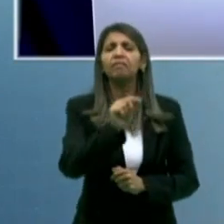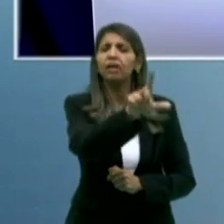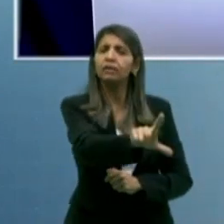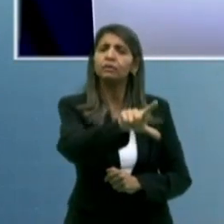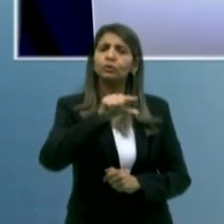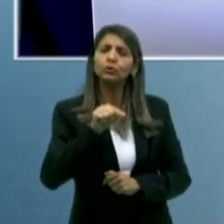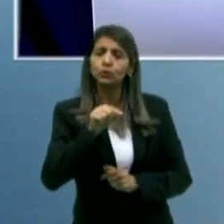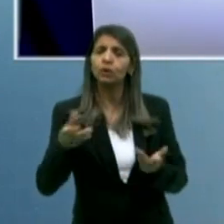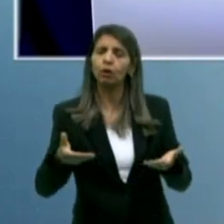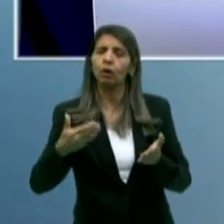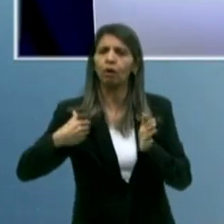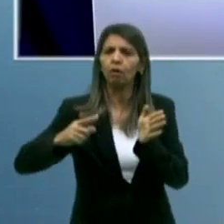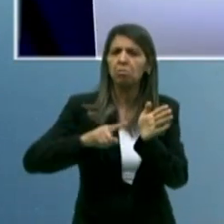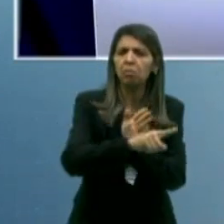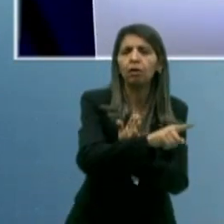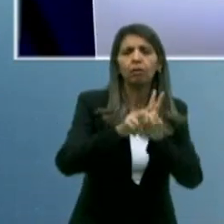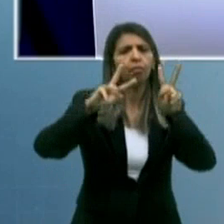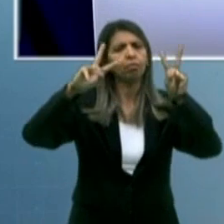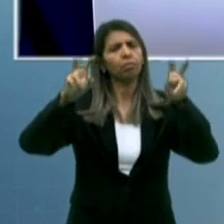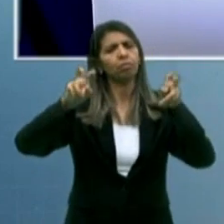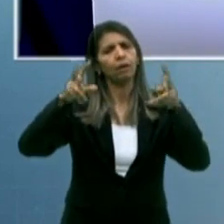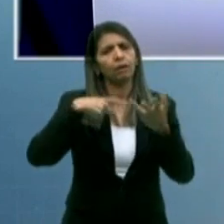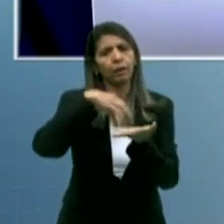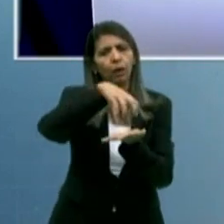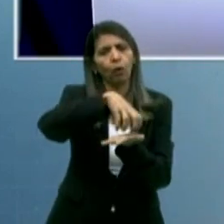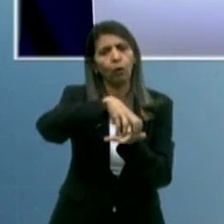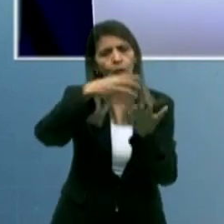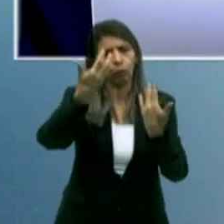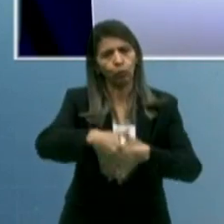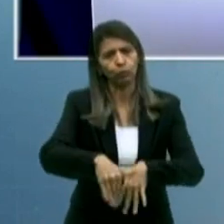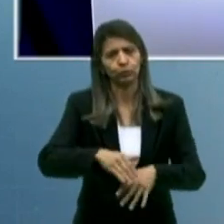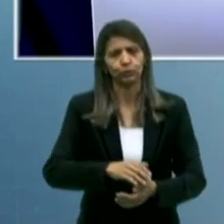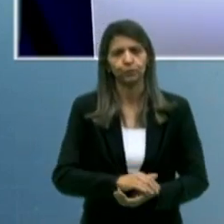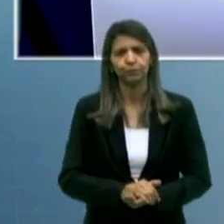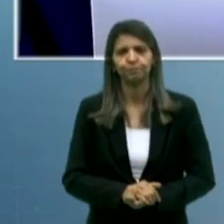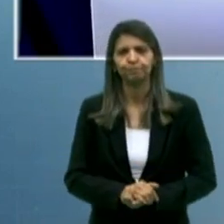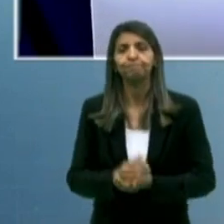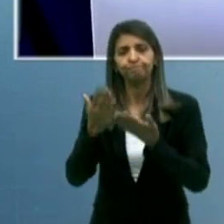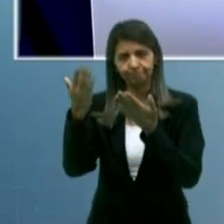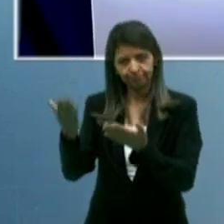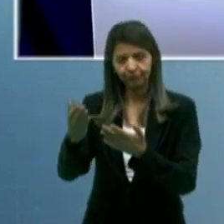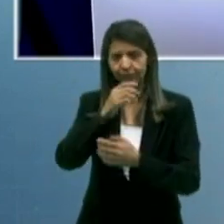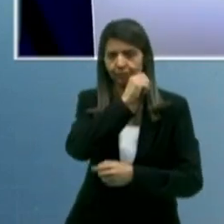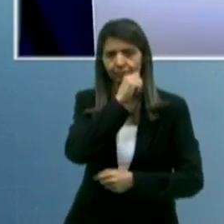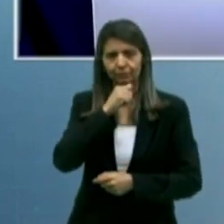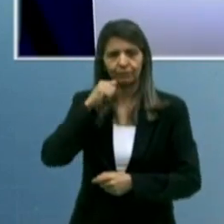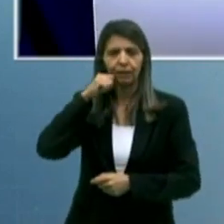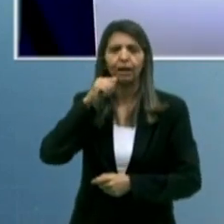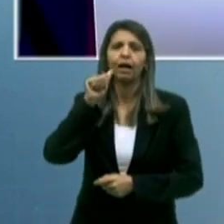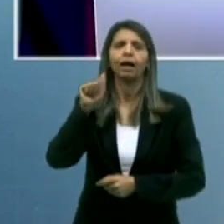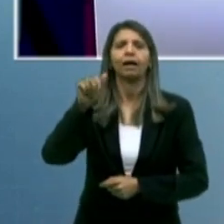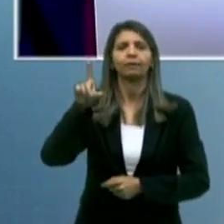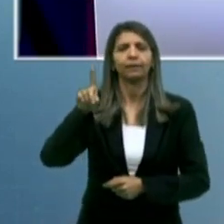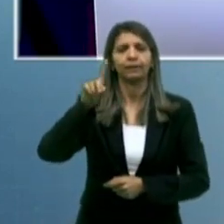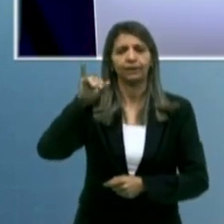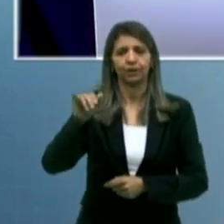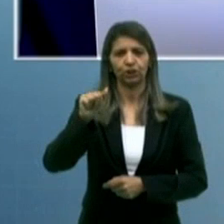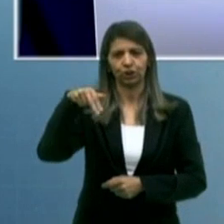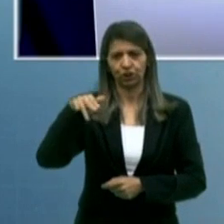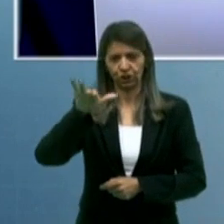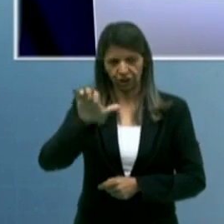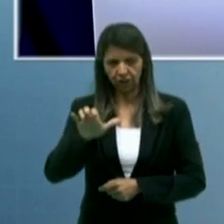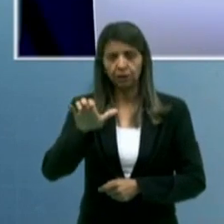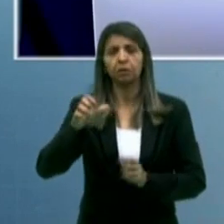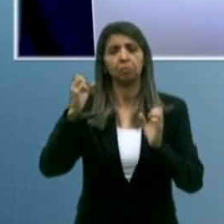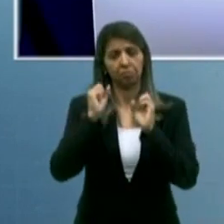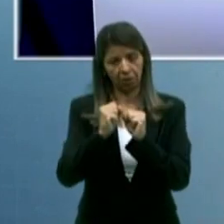dirigir a pergunta sobre esse tema de concurso público. Adjane Simplice. Adjane Simplice pode se dirigir ao centro do